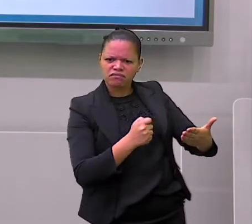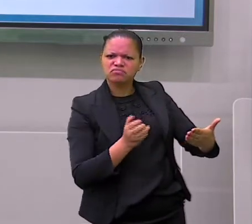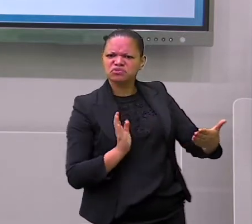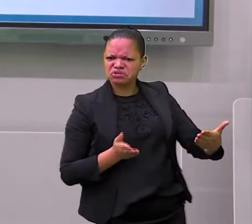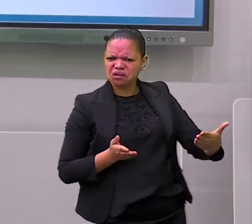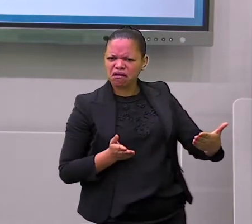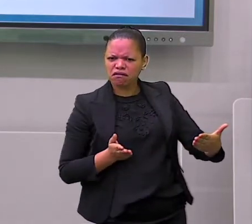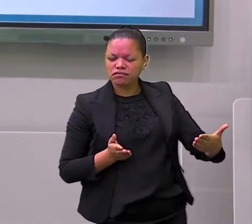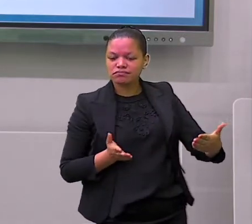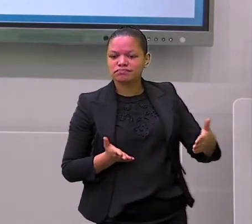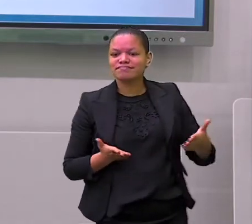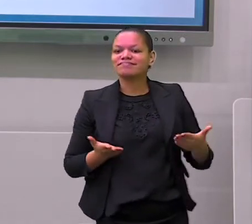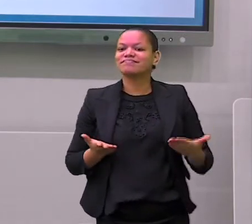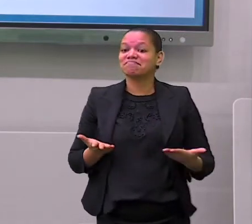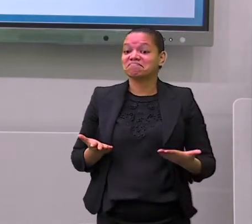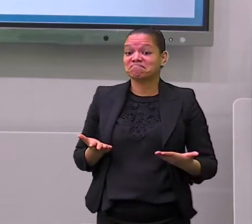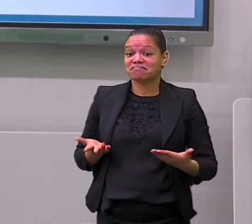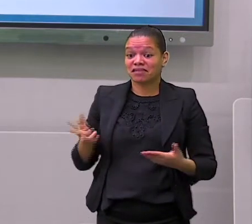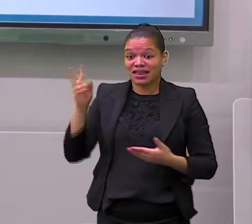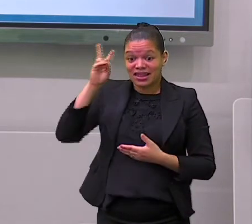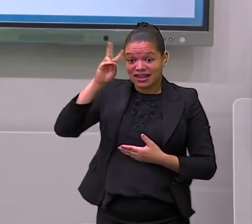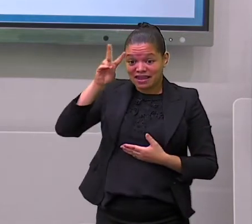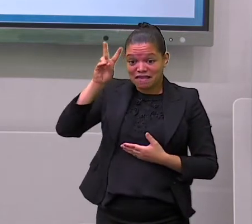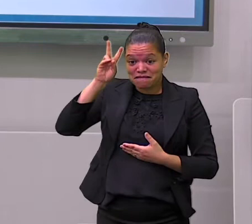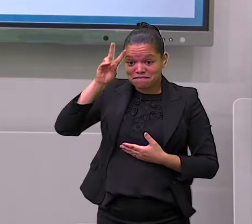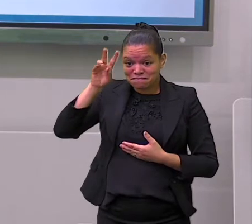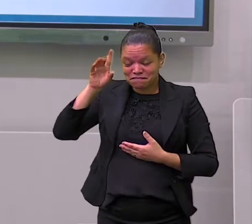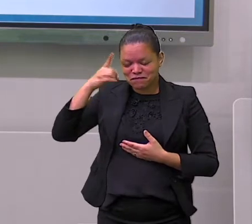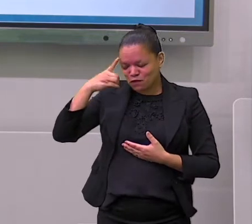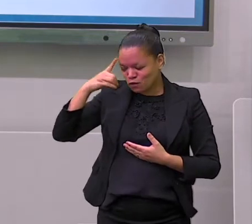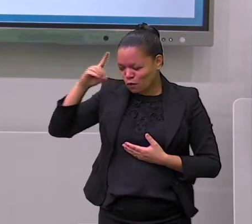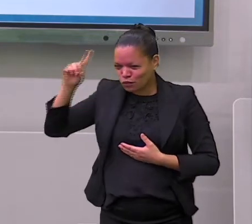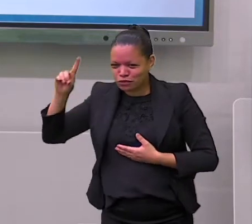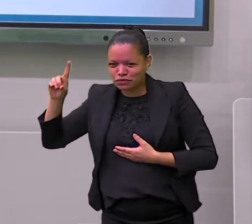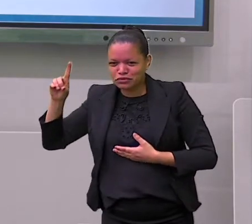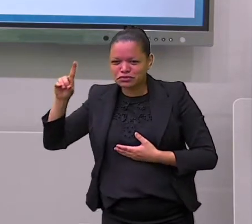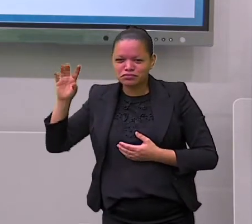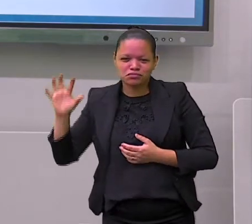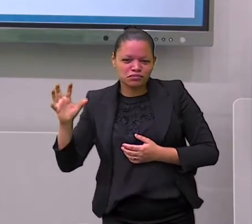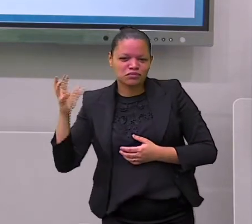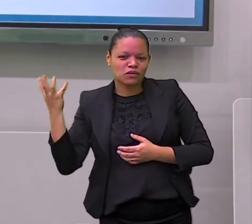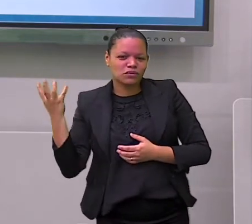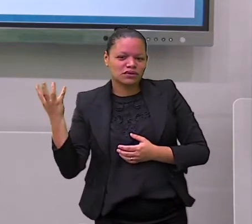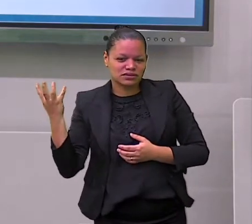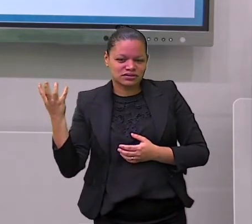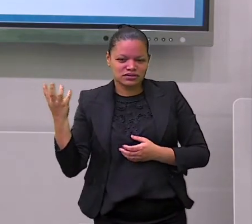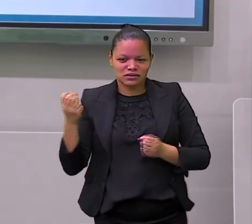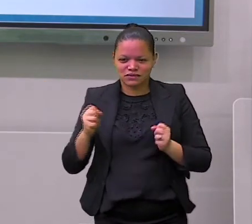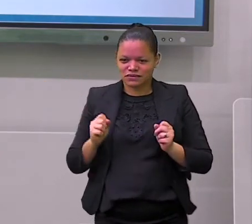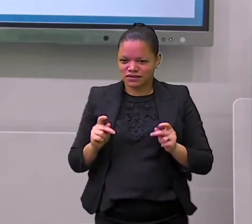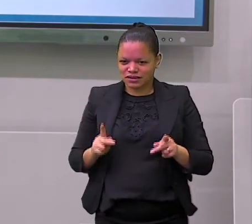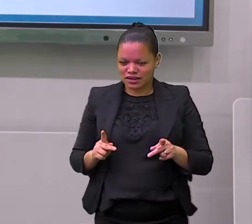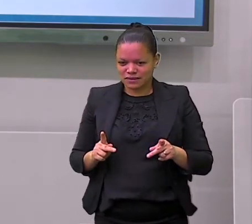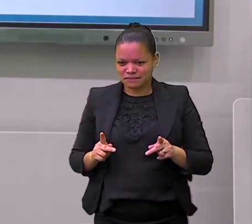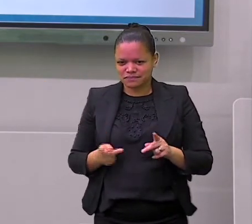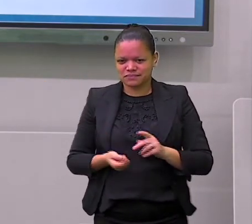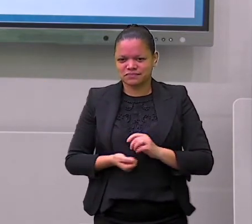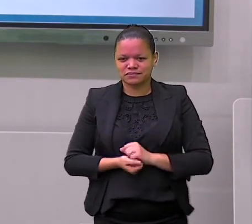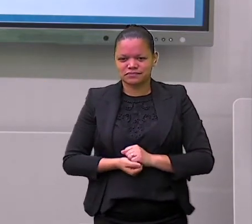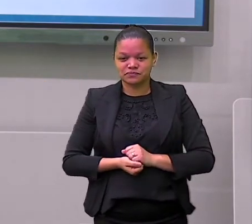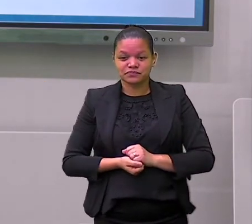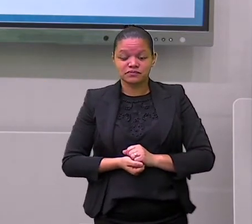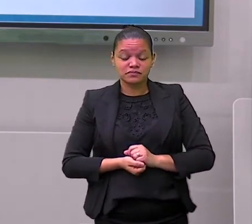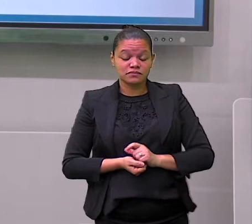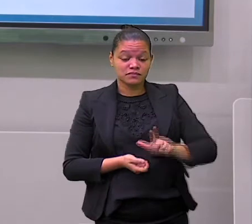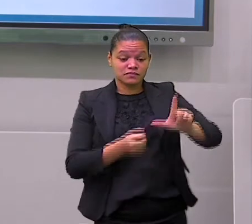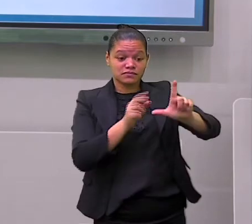ela te remete ao dia que aconteceu aquilo, aconteceu aquela foto. Então, a legenda,